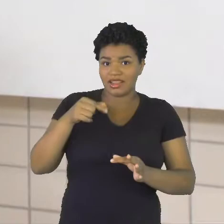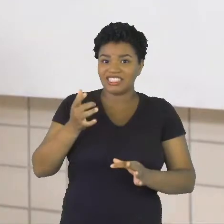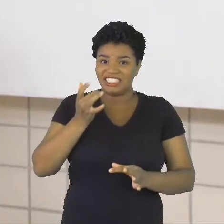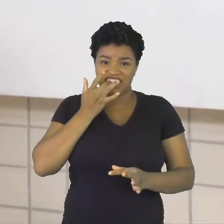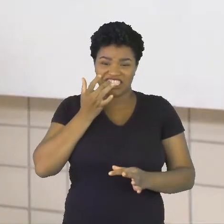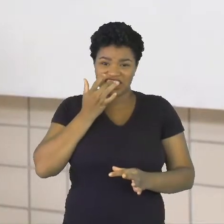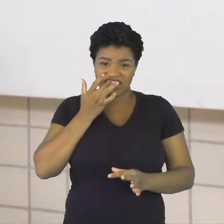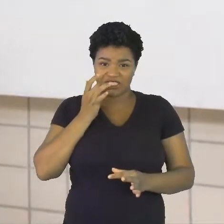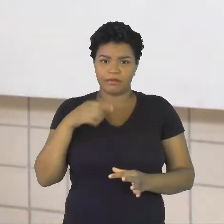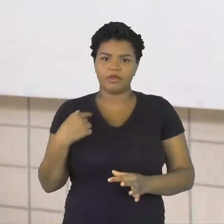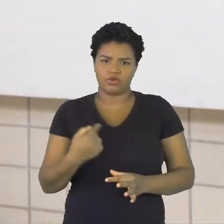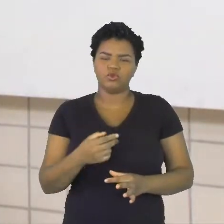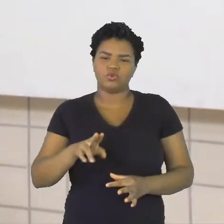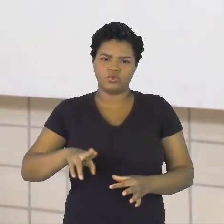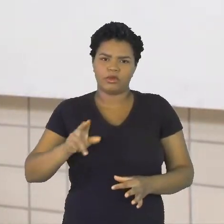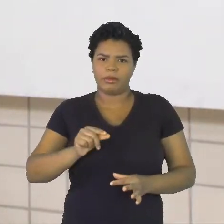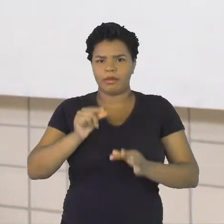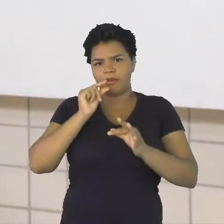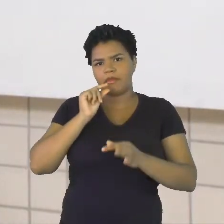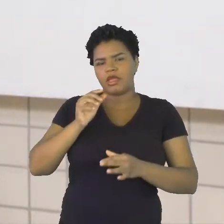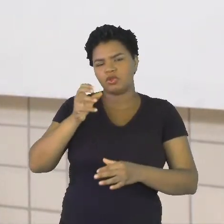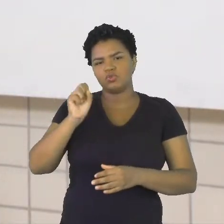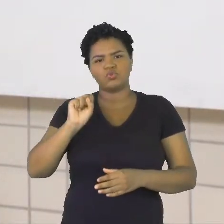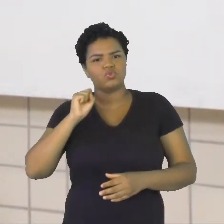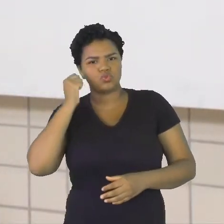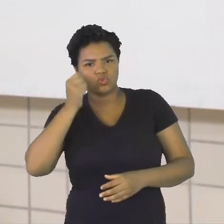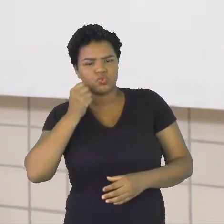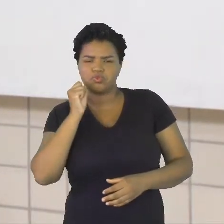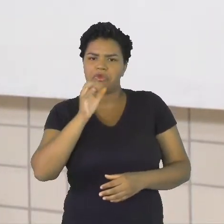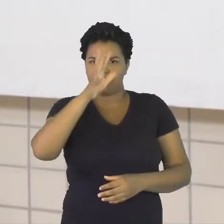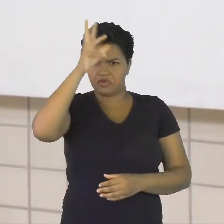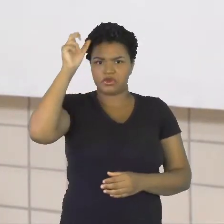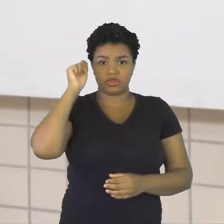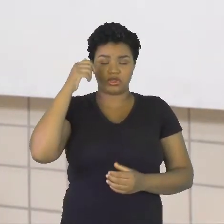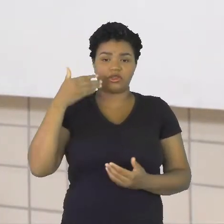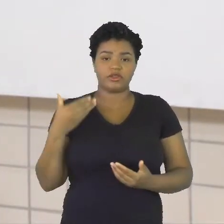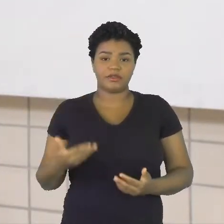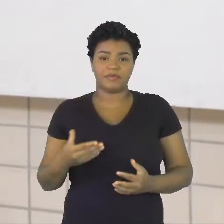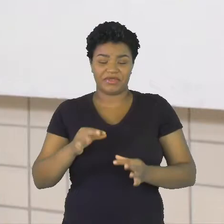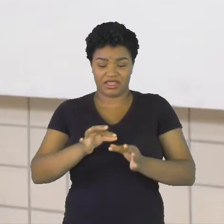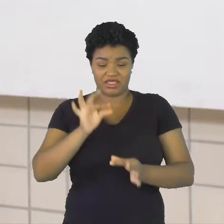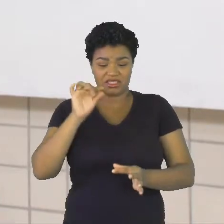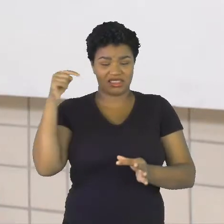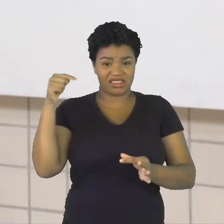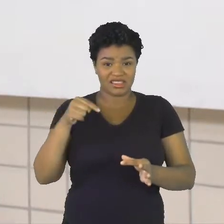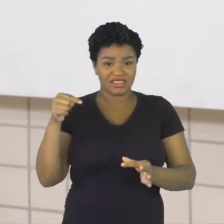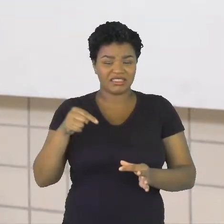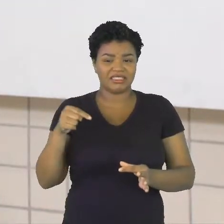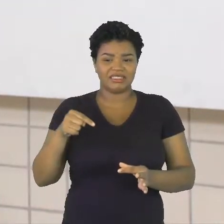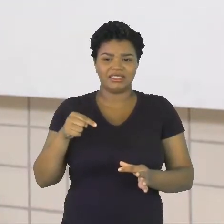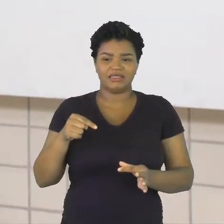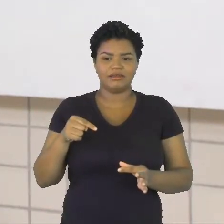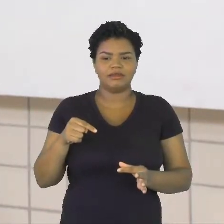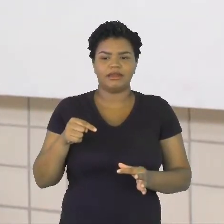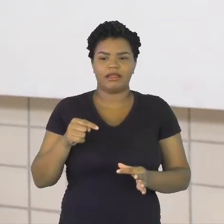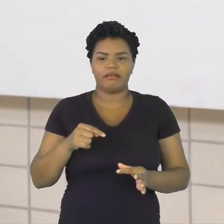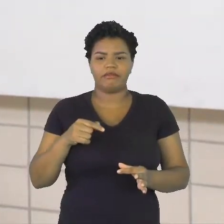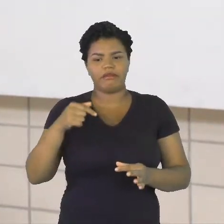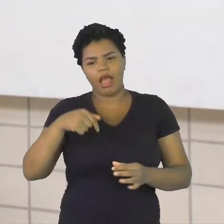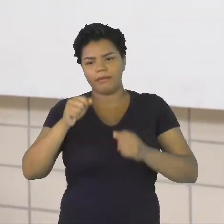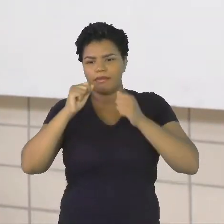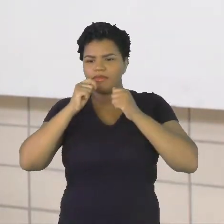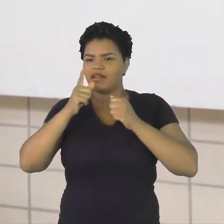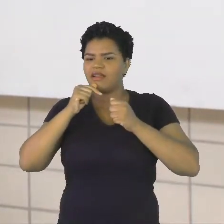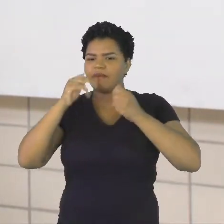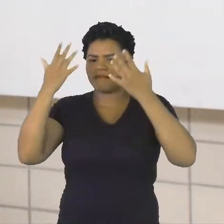refrigerante. E esse canudinho, ele acaba, muitas vezes, chegando ao oceano, ali